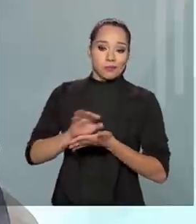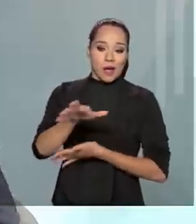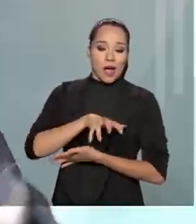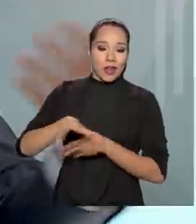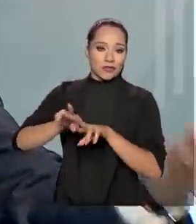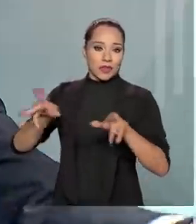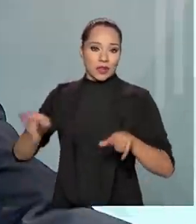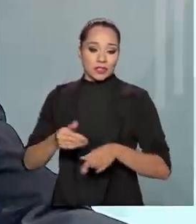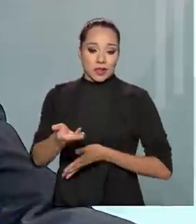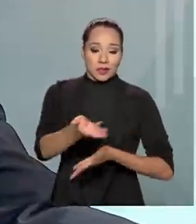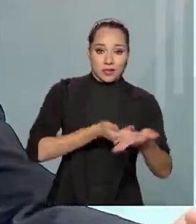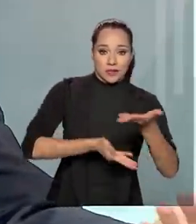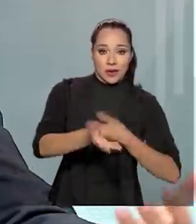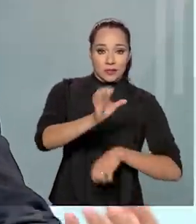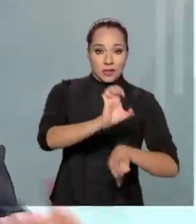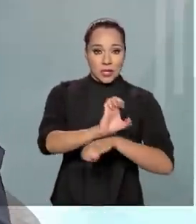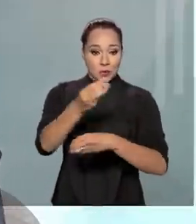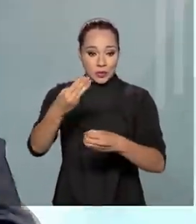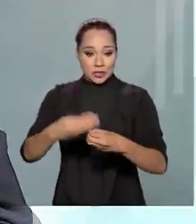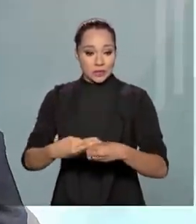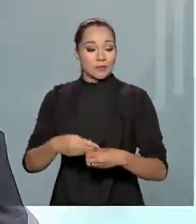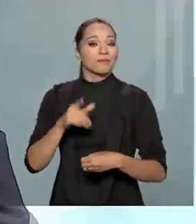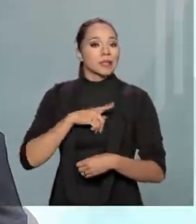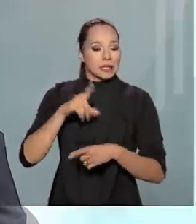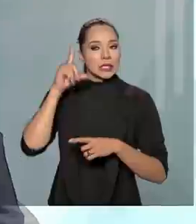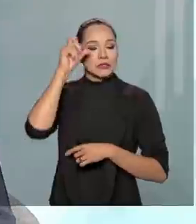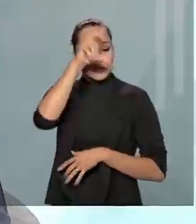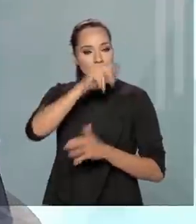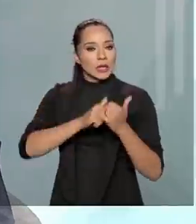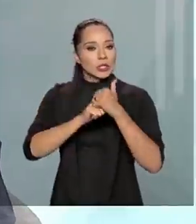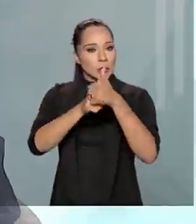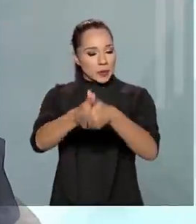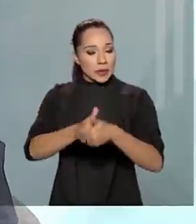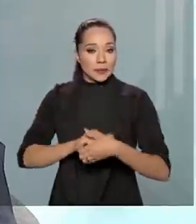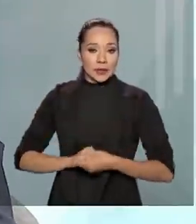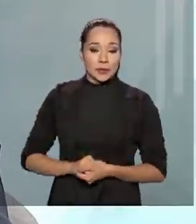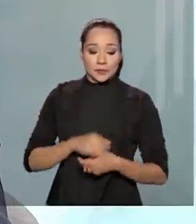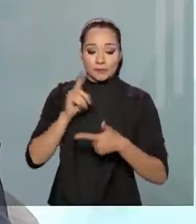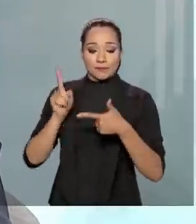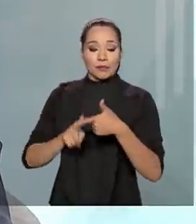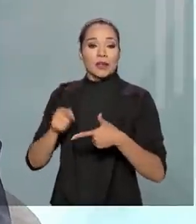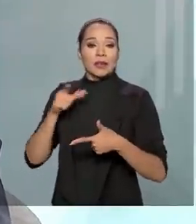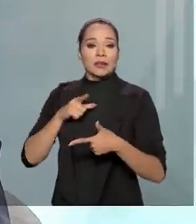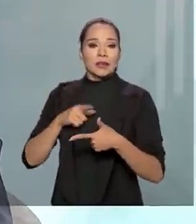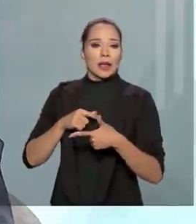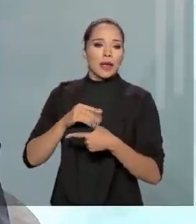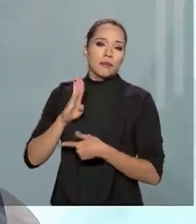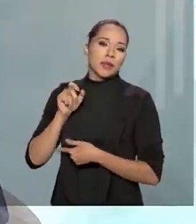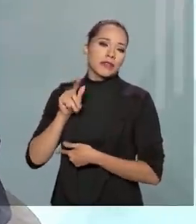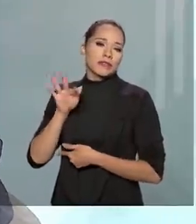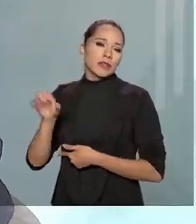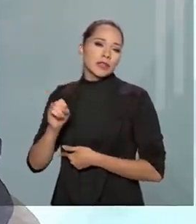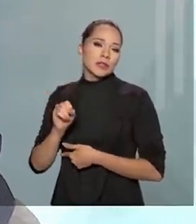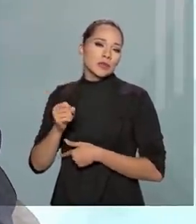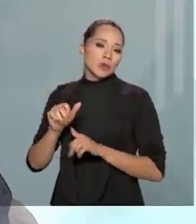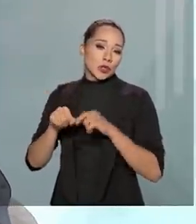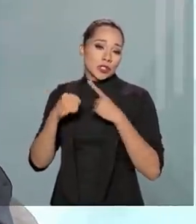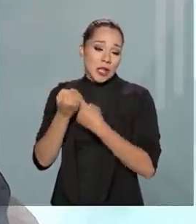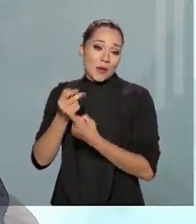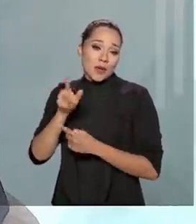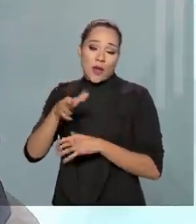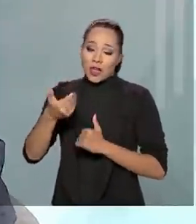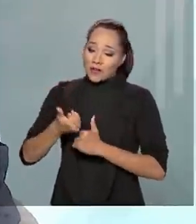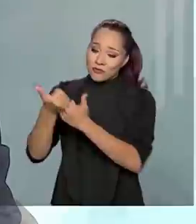Nós temos transferências para estados e municípios, que geram uma dificuldade do acompanhamento na ponta. Nós temos benefícios sociais, como o auxílio emergencial, que é